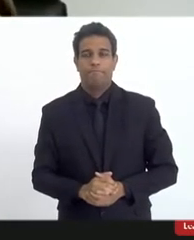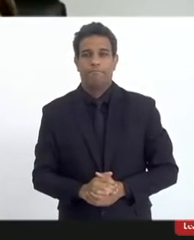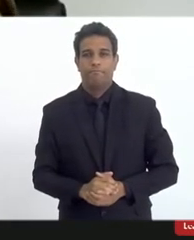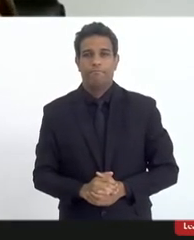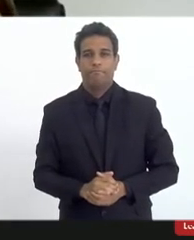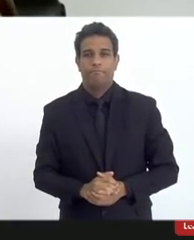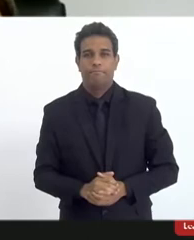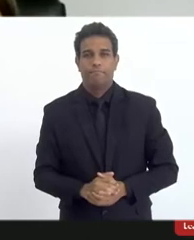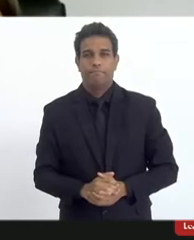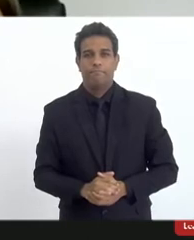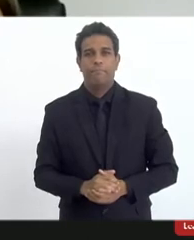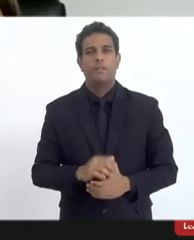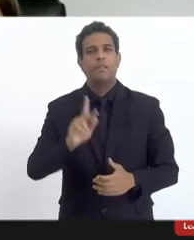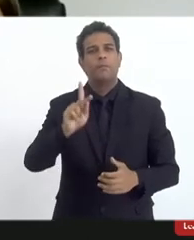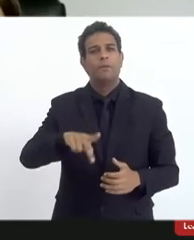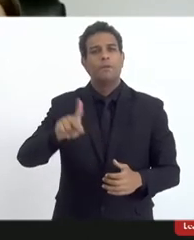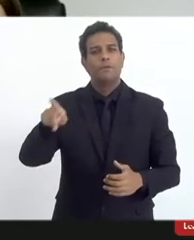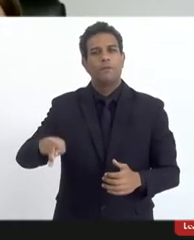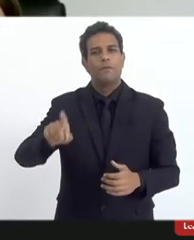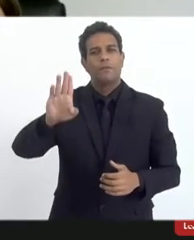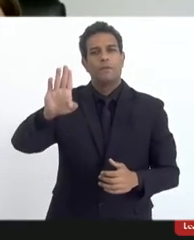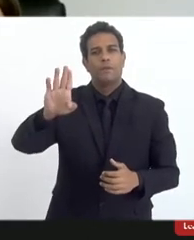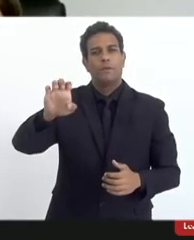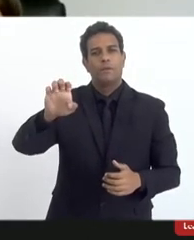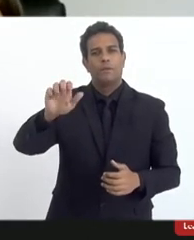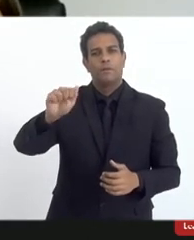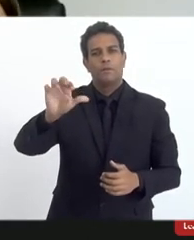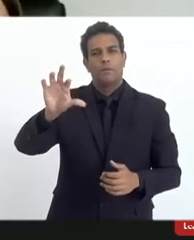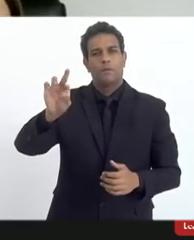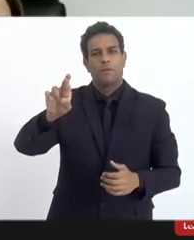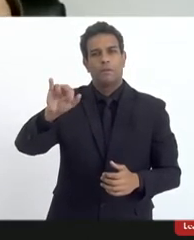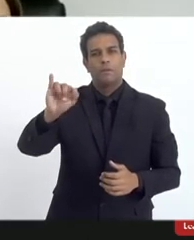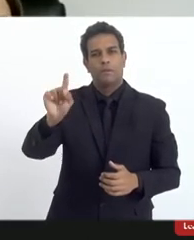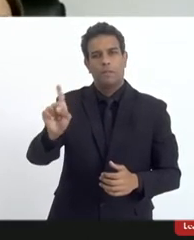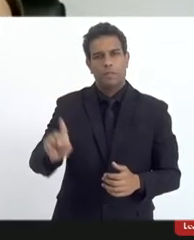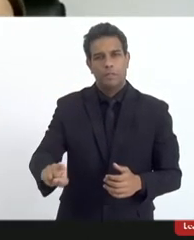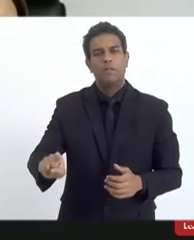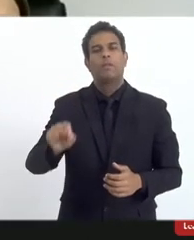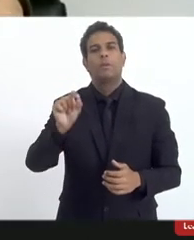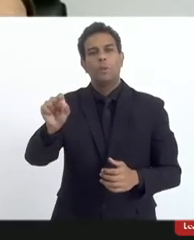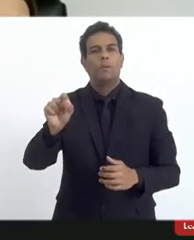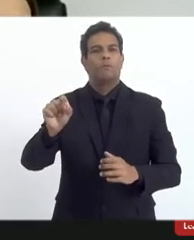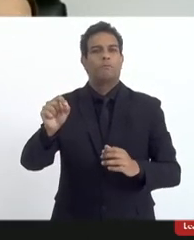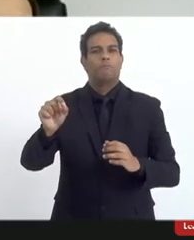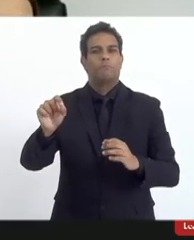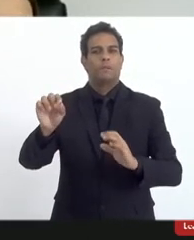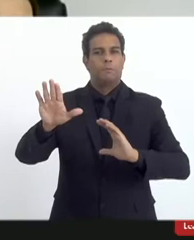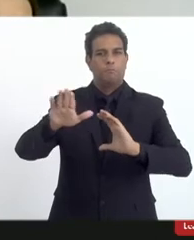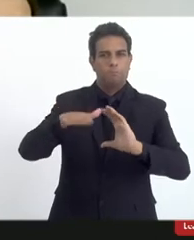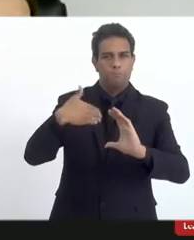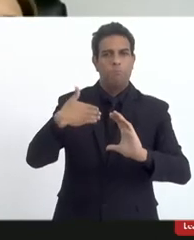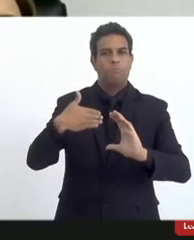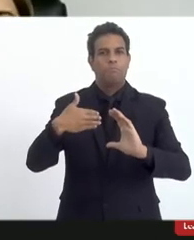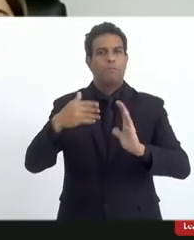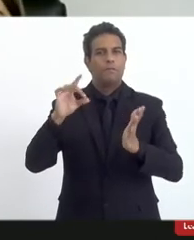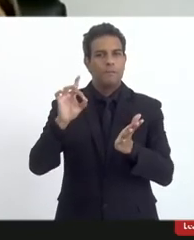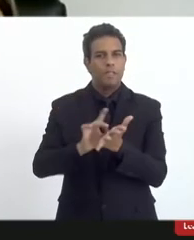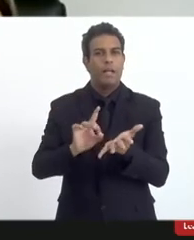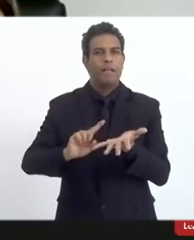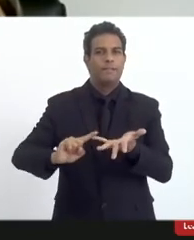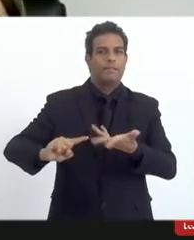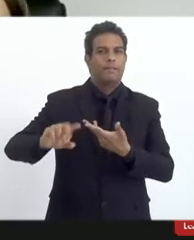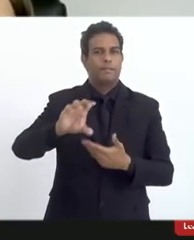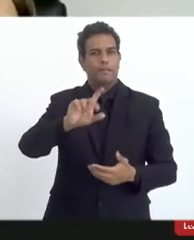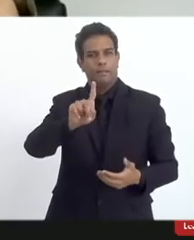Professora Beatriz, eu queria pedir à senhora que a senhora encaminhasse oficialmente a CPI, pode